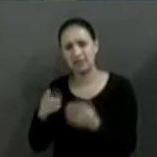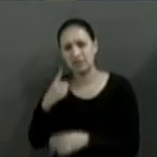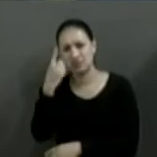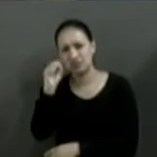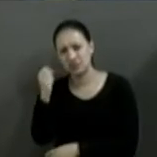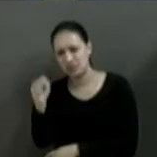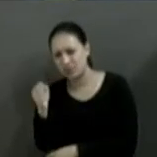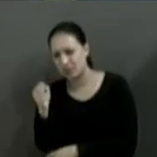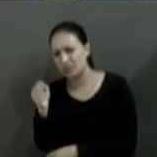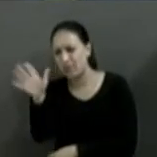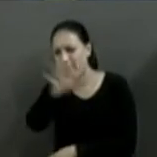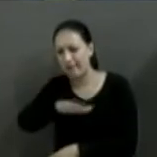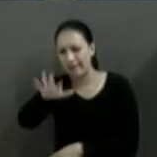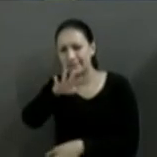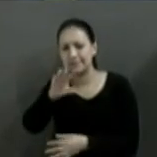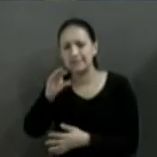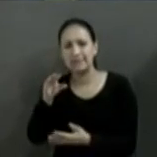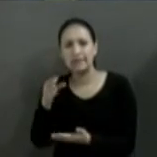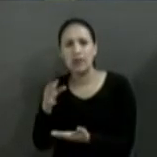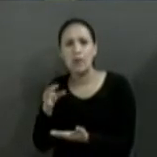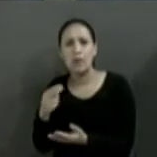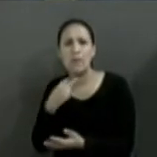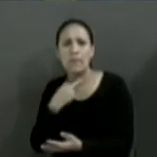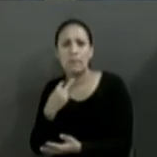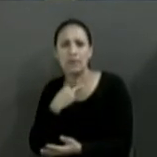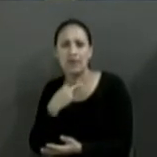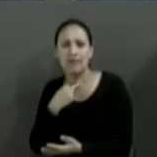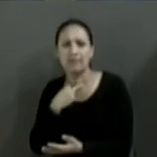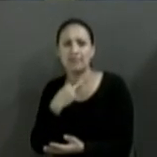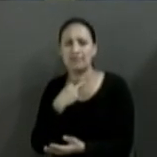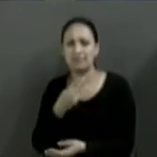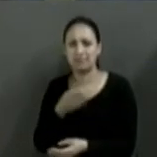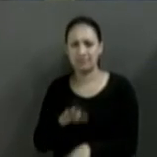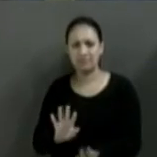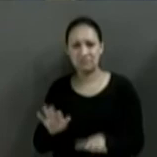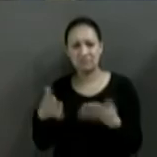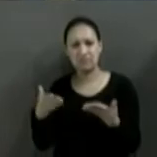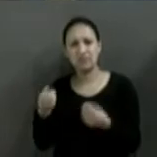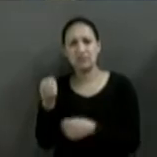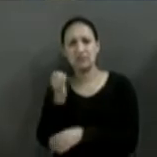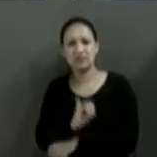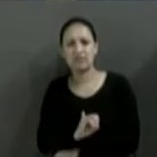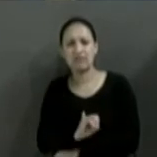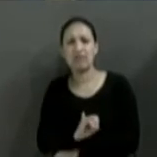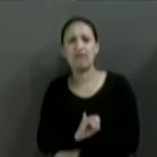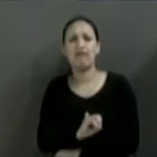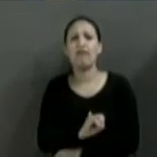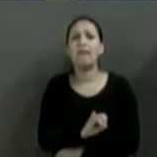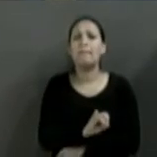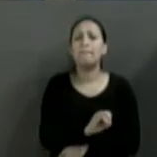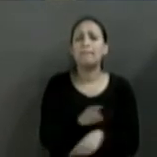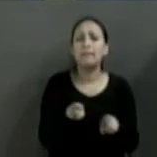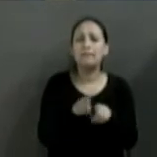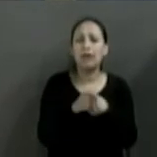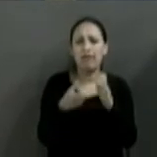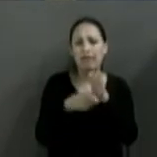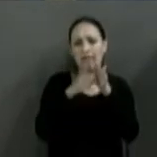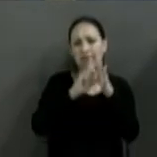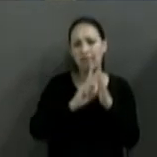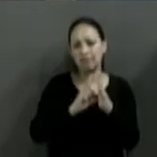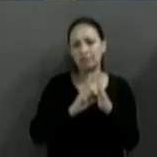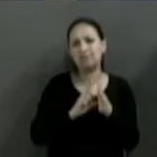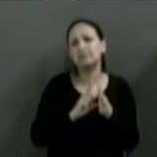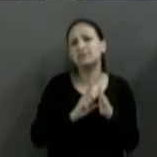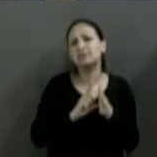áreas de ocupação. É só chegar em Campo Bom pela Avenida São Leopoldo, ir na Estrada do Mônaco, ou entrar antes do pedágio no bairro